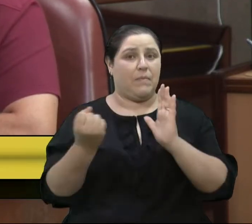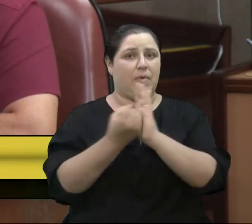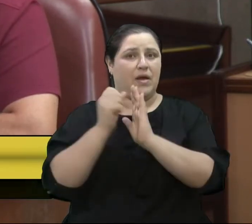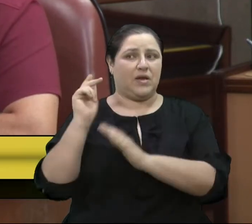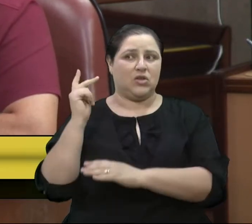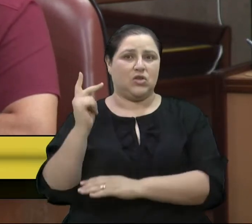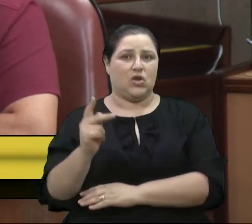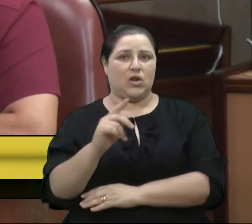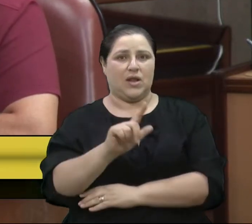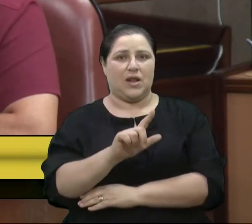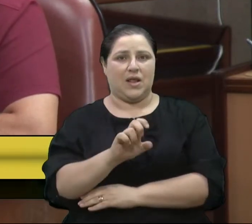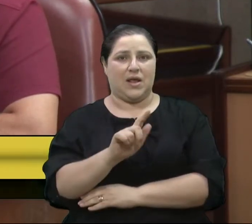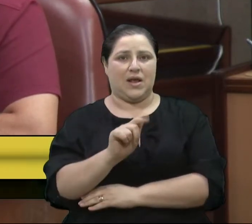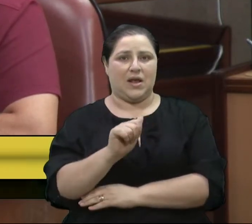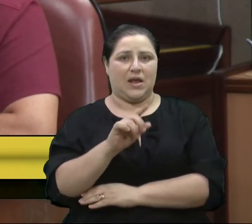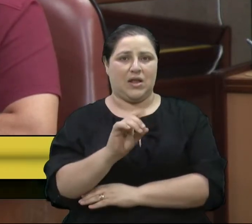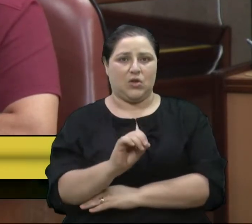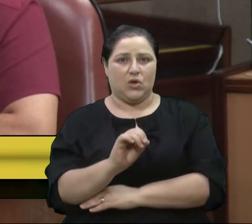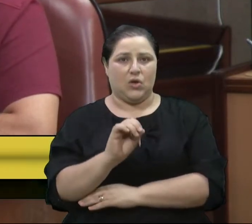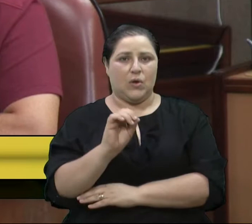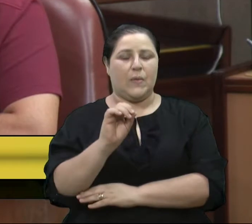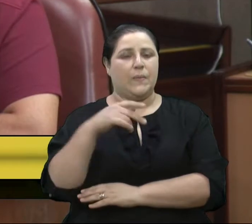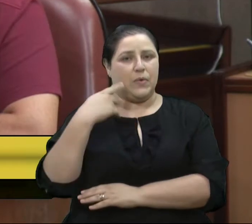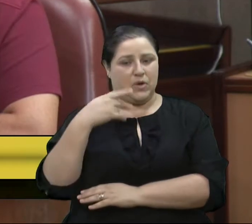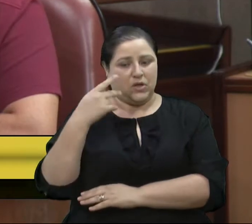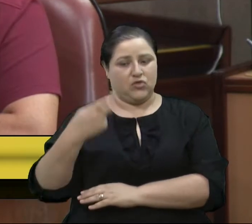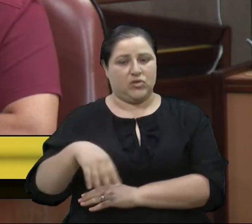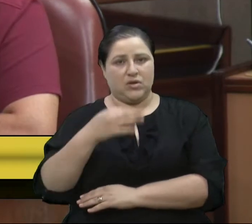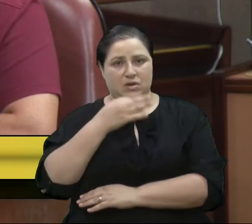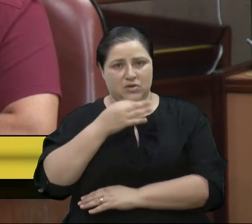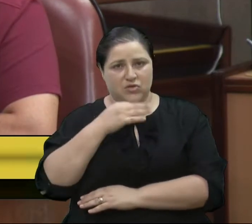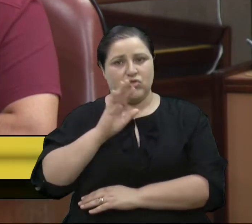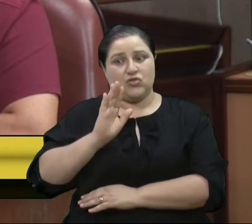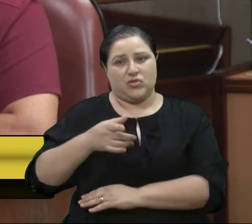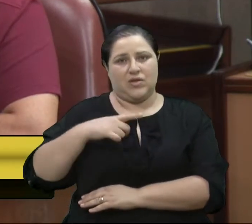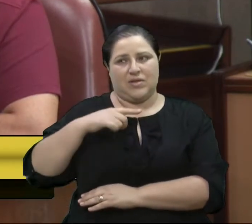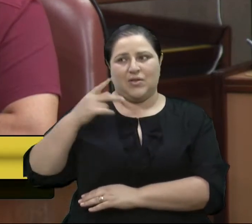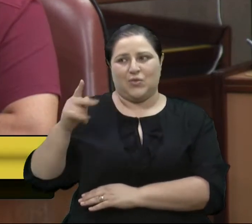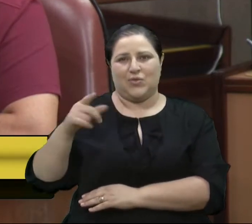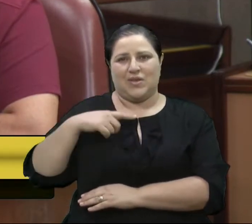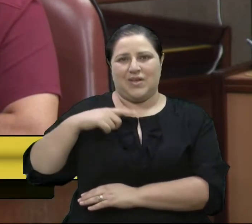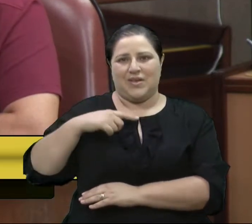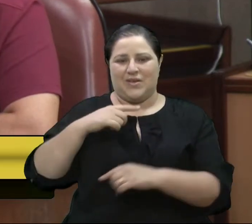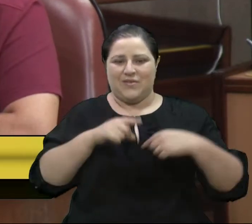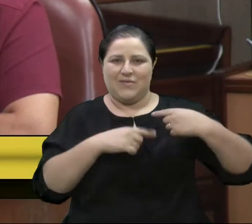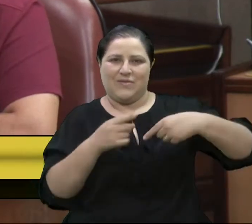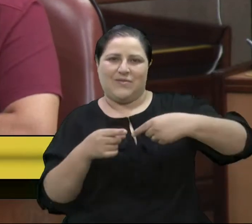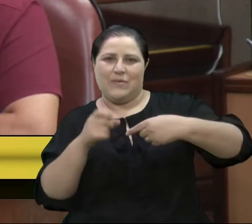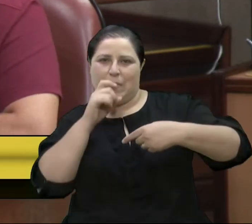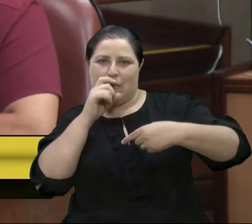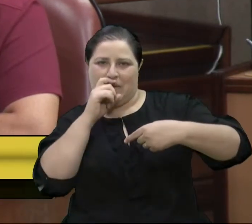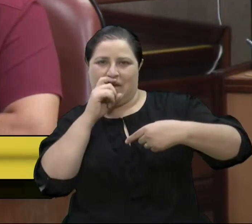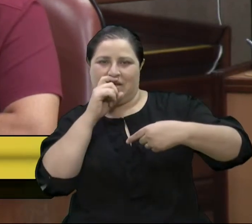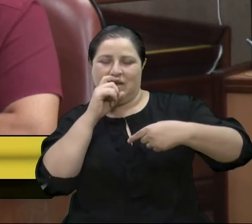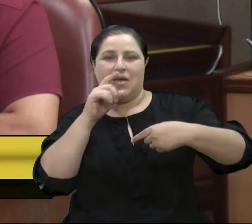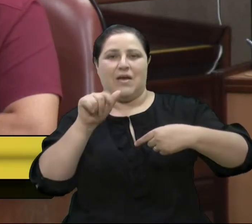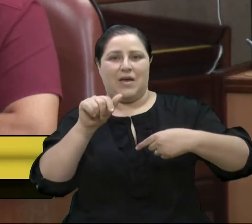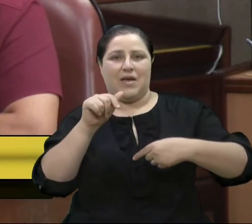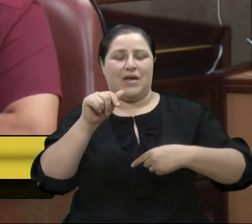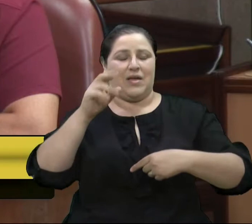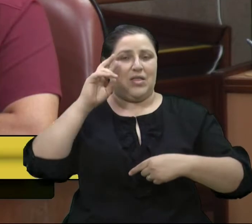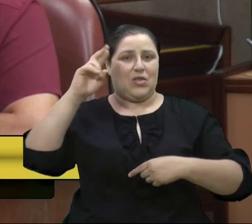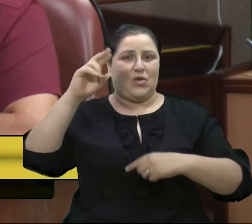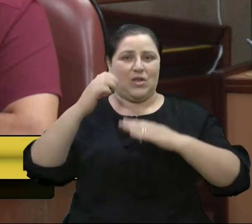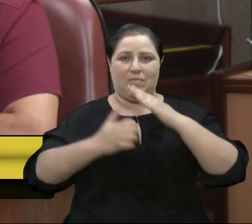deixou para a nossa cidade de Caxias do Sul, e isso carrega de beiros para a família, a questão de um empresário de sucesso. Então, quero